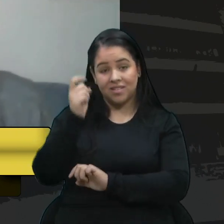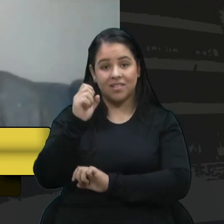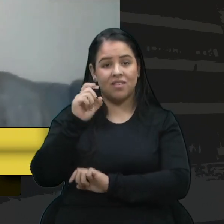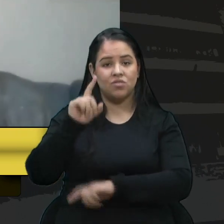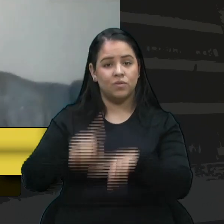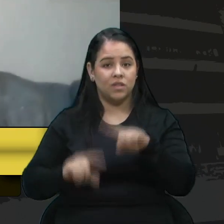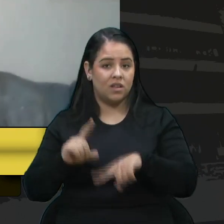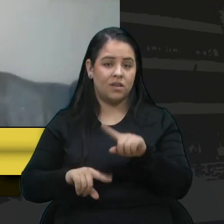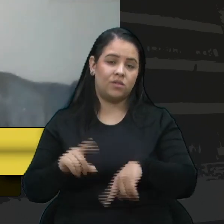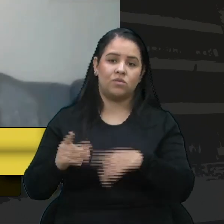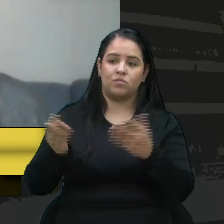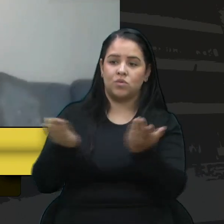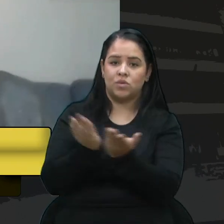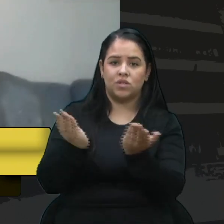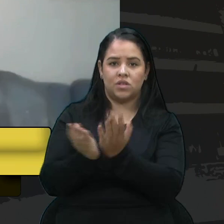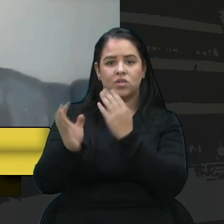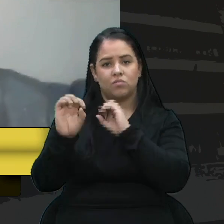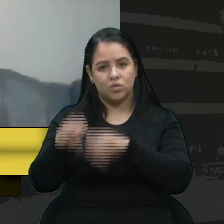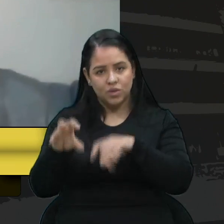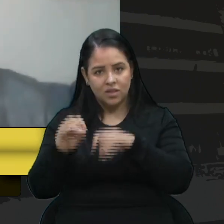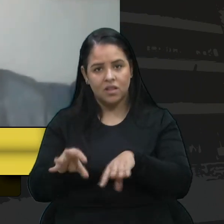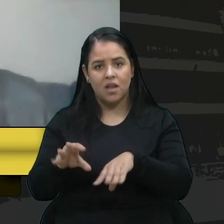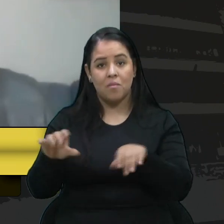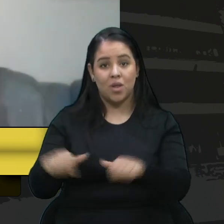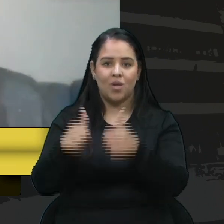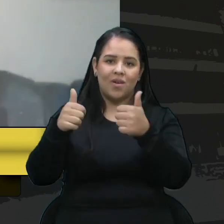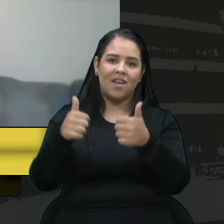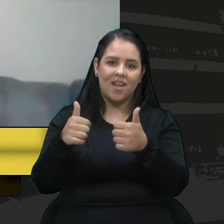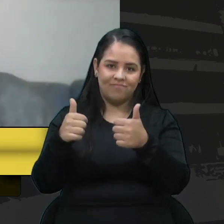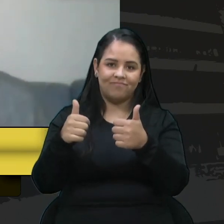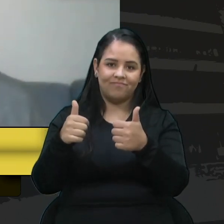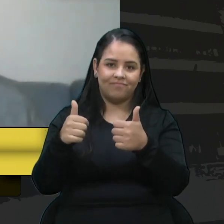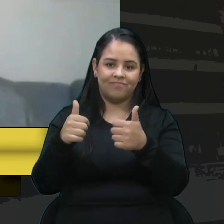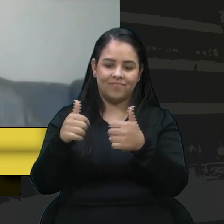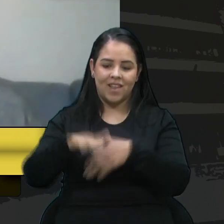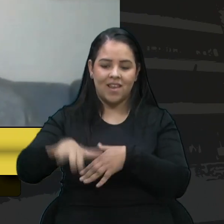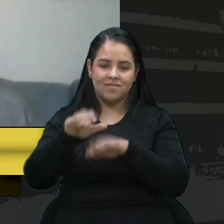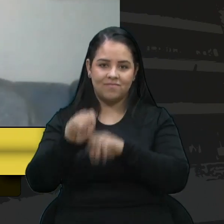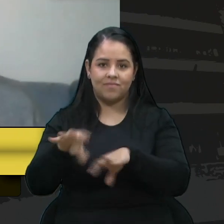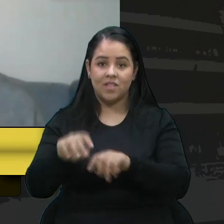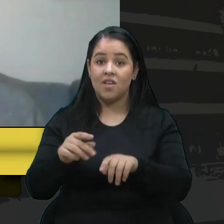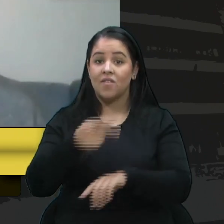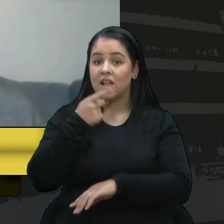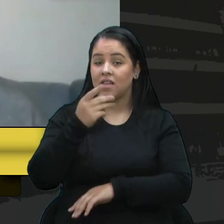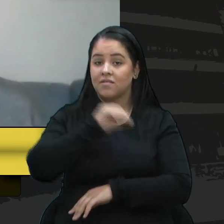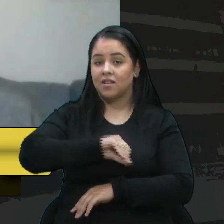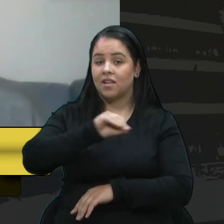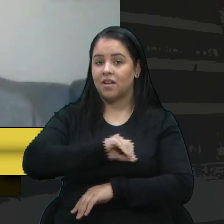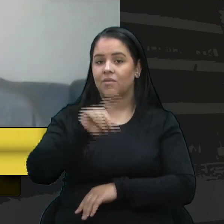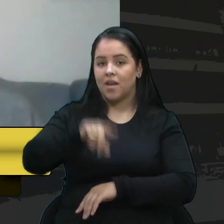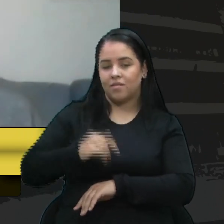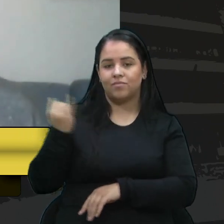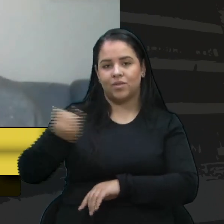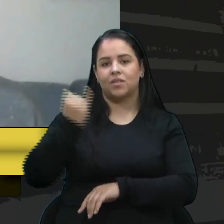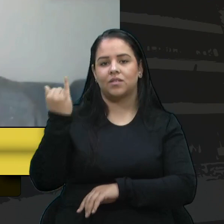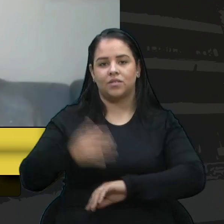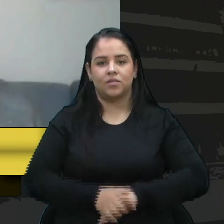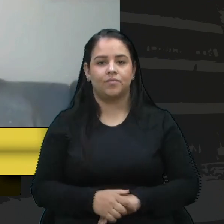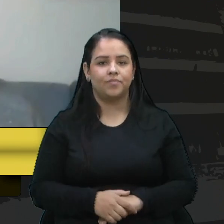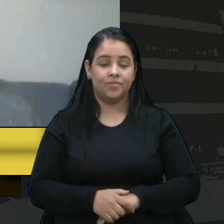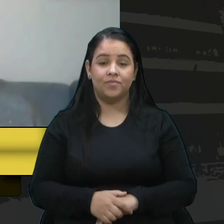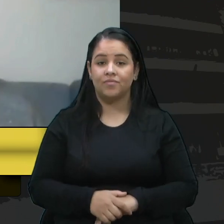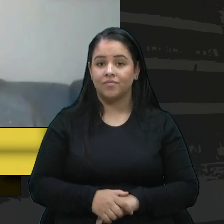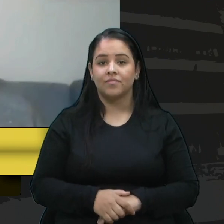estudantes, para melhorar a nossa educação. E por isso que nós falarmos dessa reposição salarial é tão importante, é tão